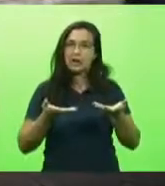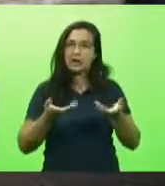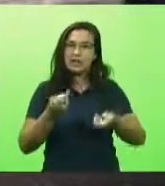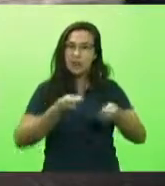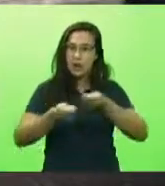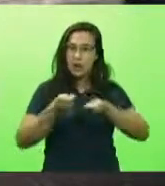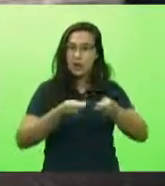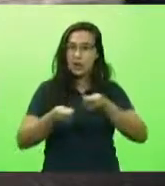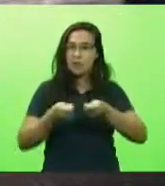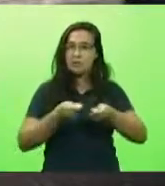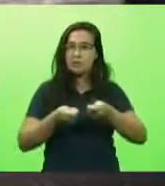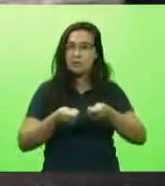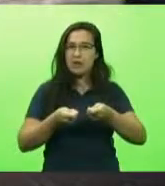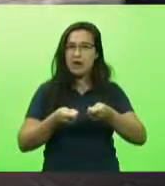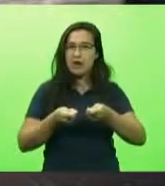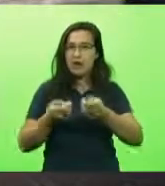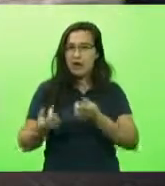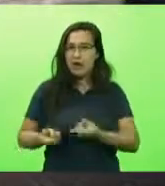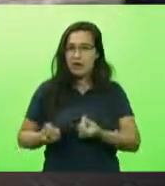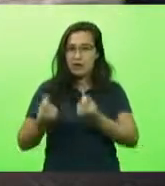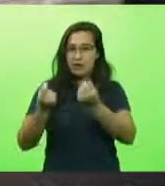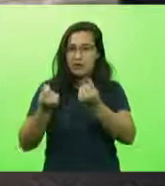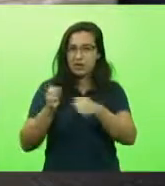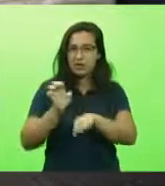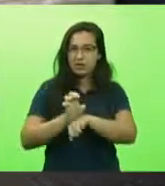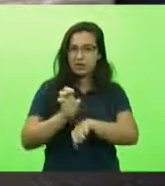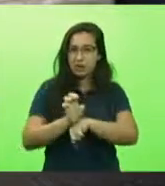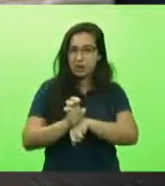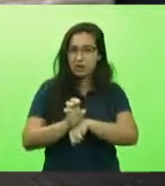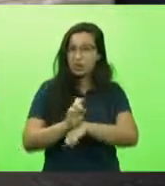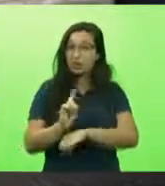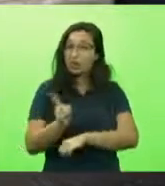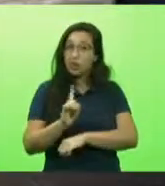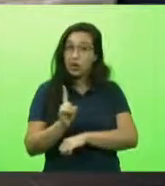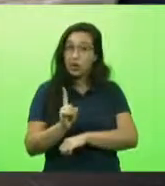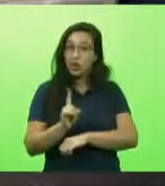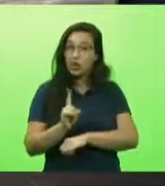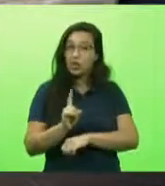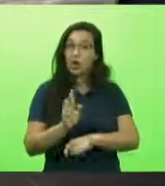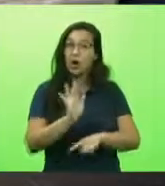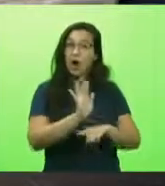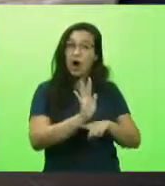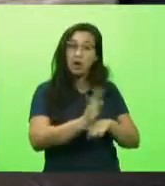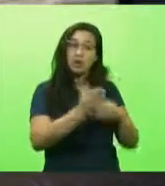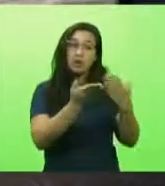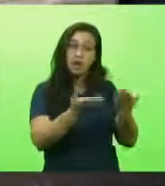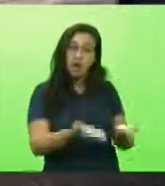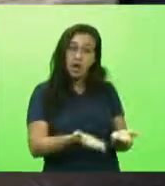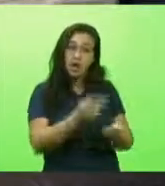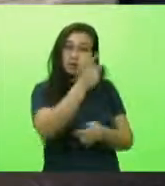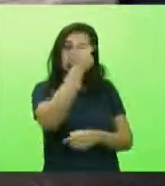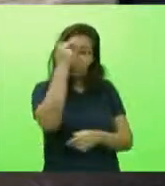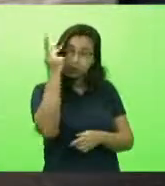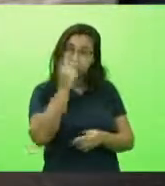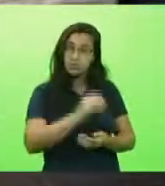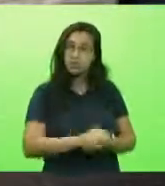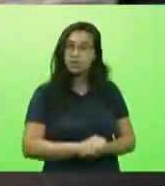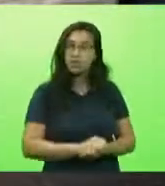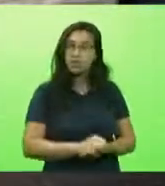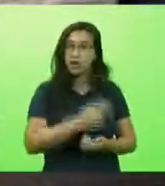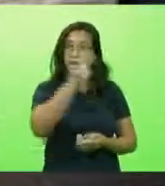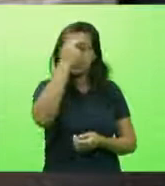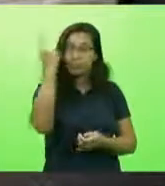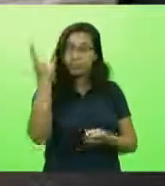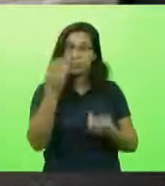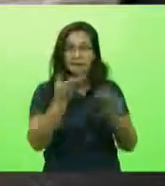prosperidade do Estado. Ele acontece para a prosperidade das pessoas. As pessoas que devem